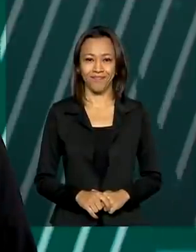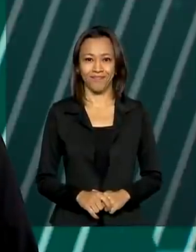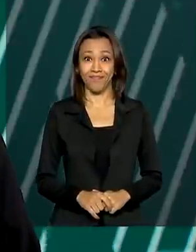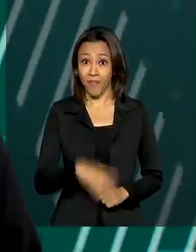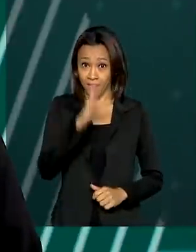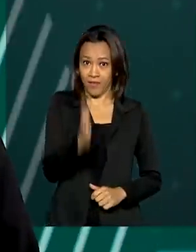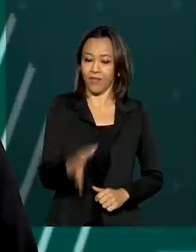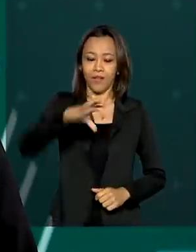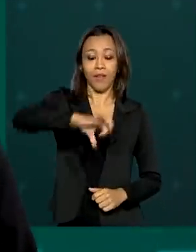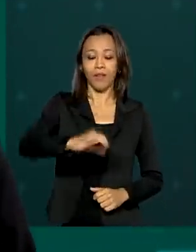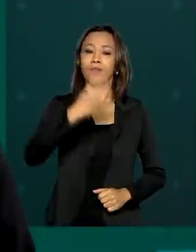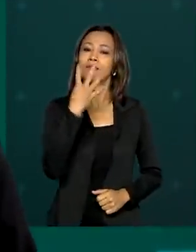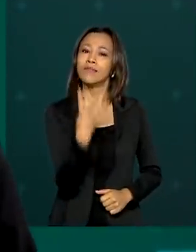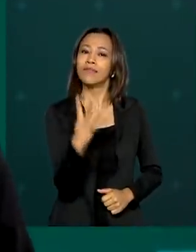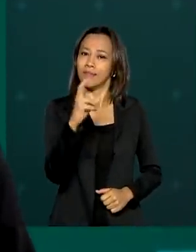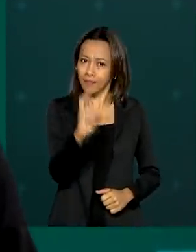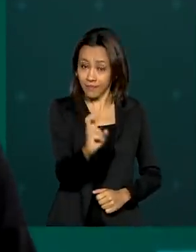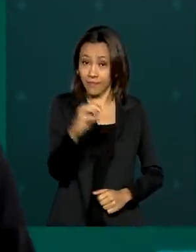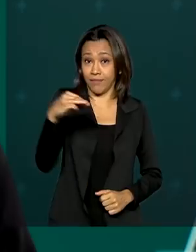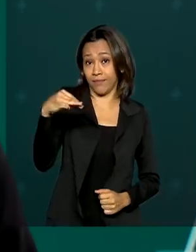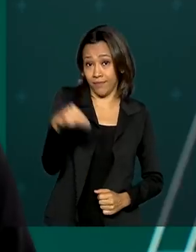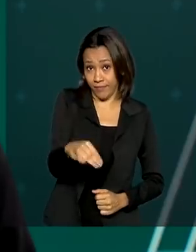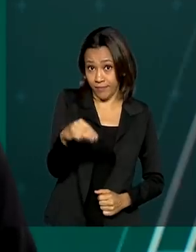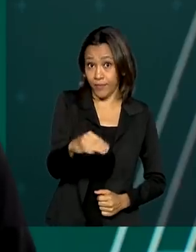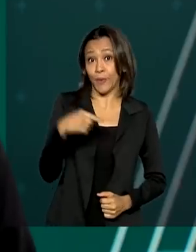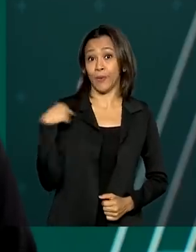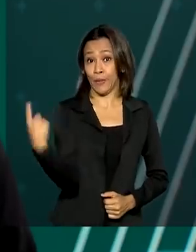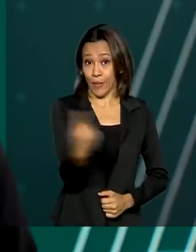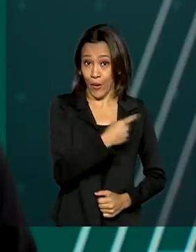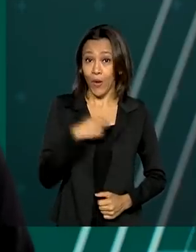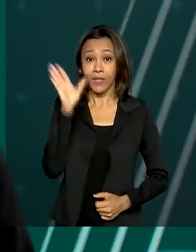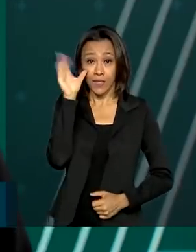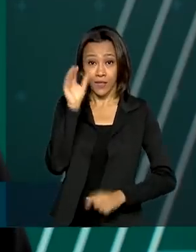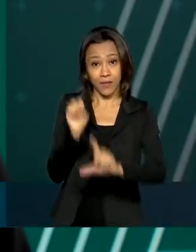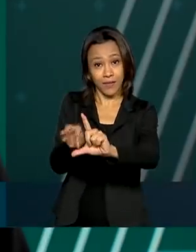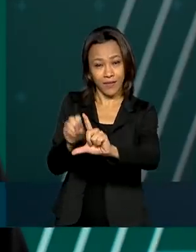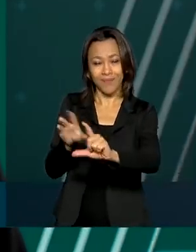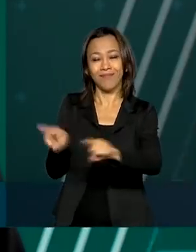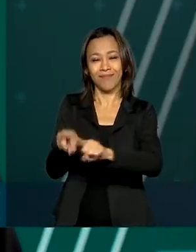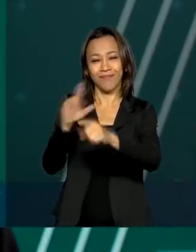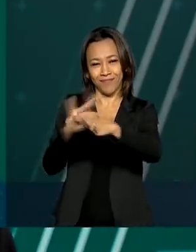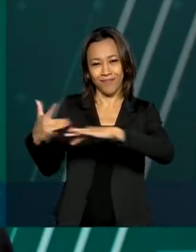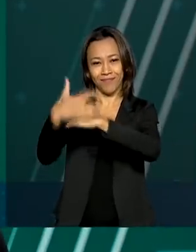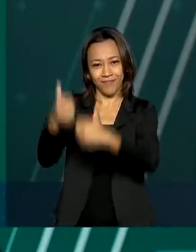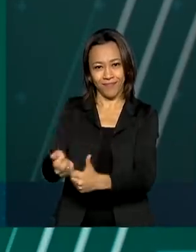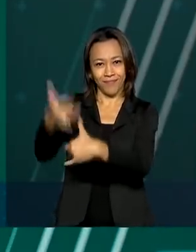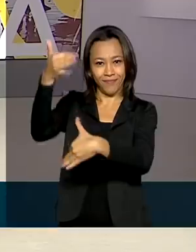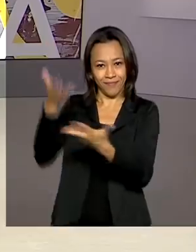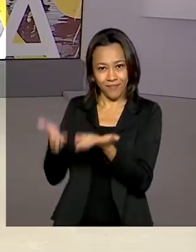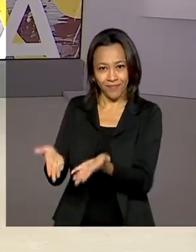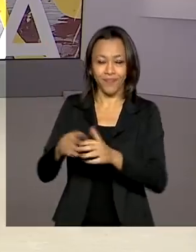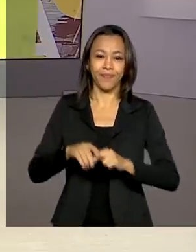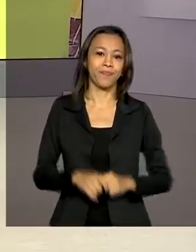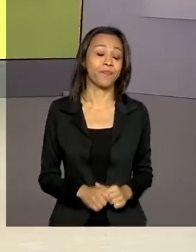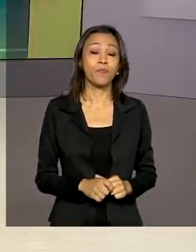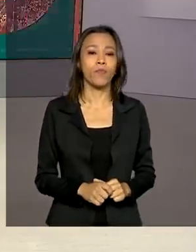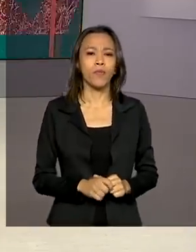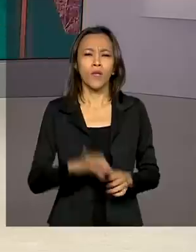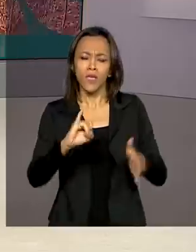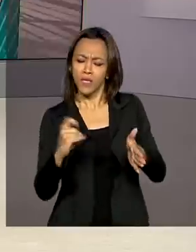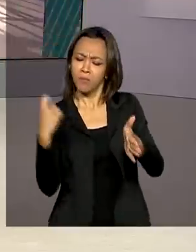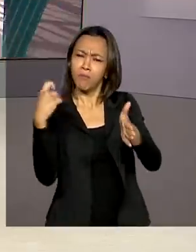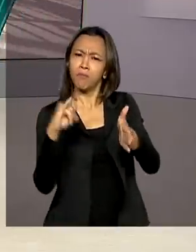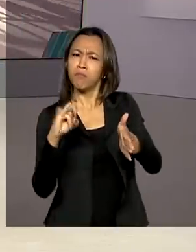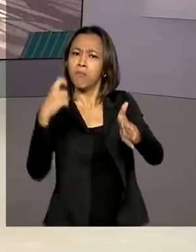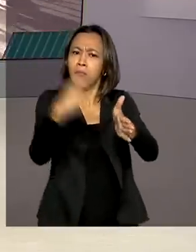São 9 horas e 45 minutos. Nós estamos ao vivo também pelas redes sociais. O imposto de